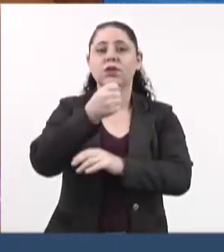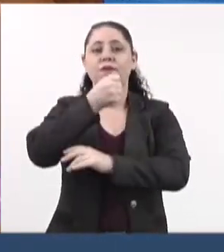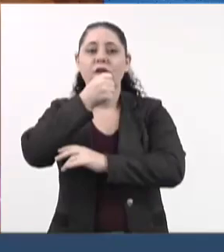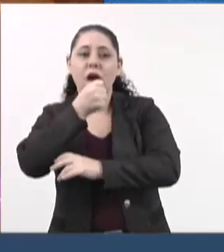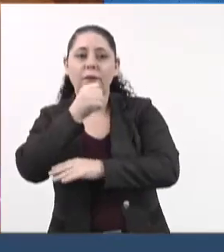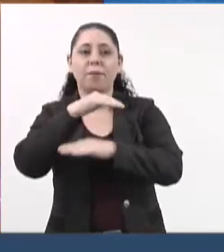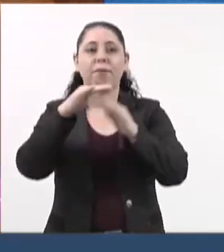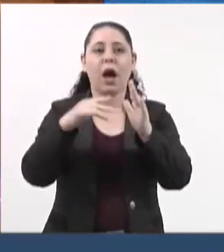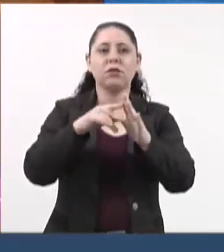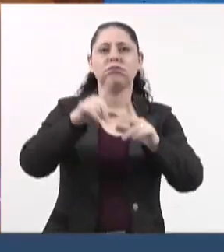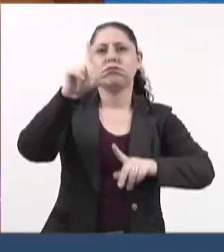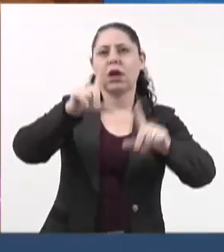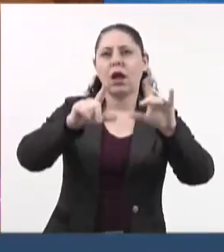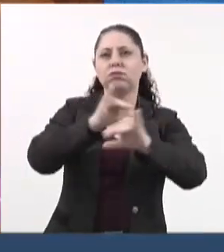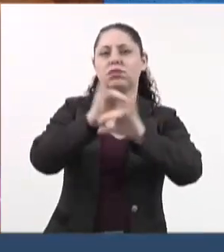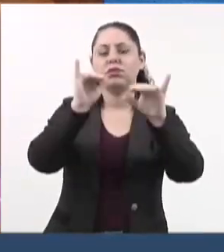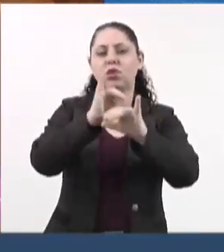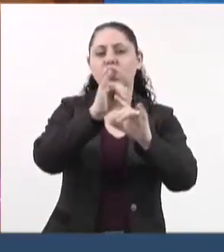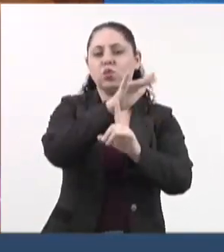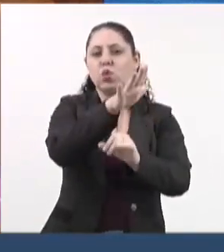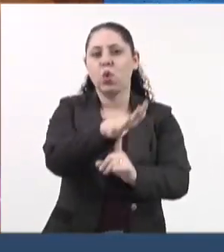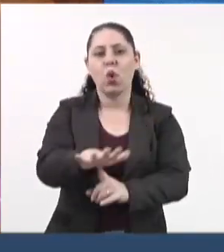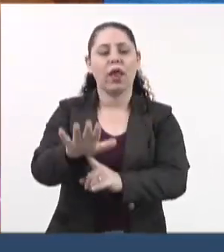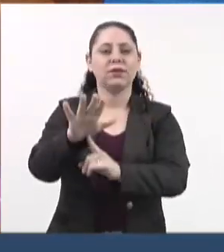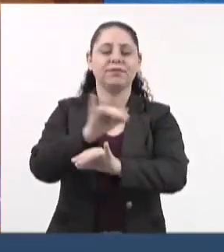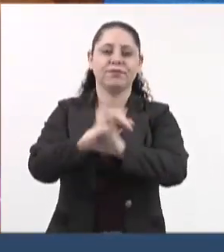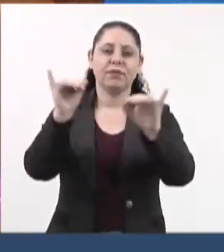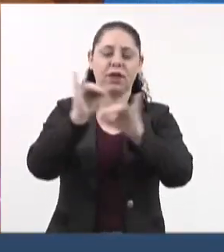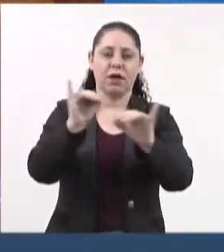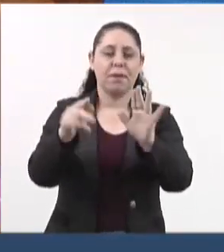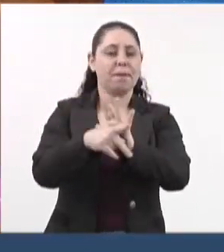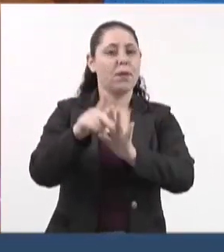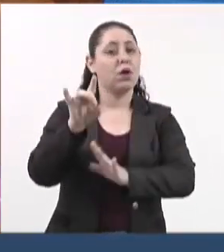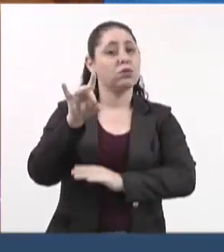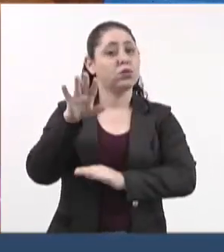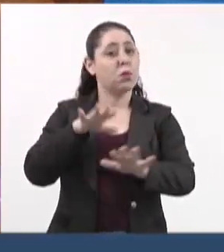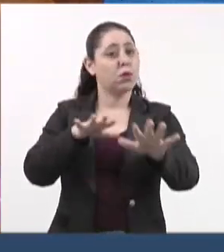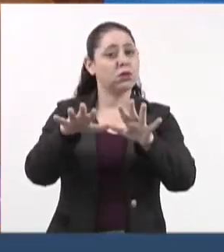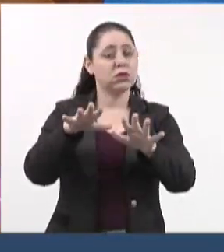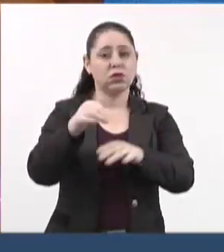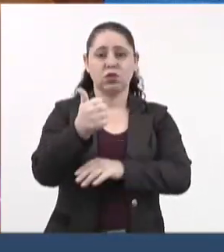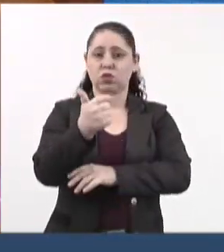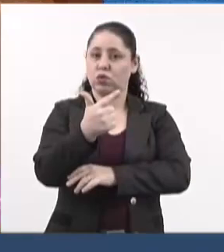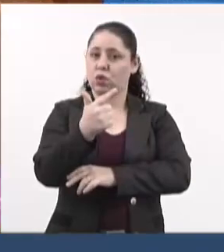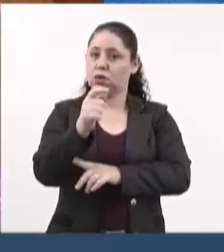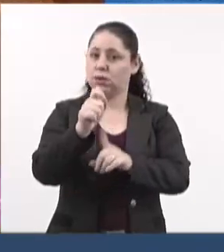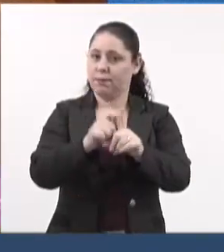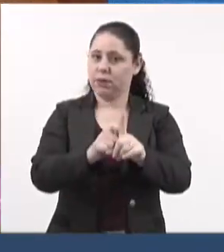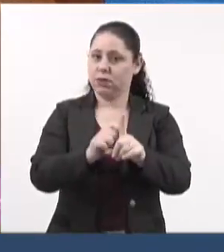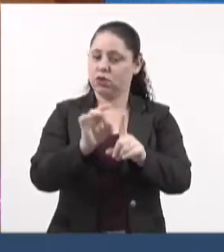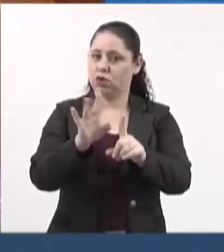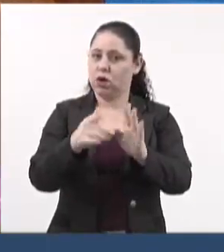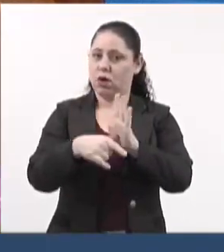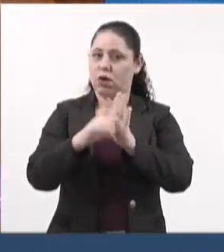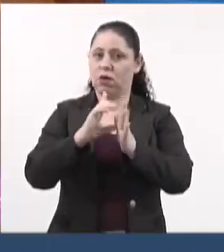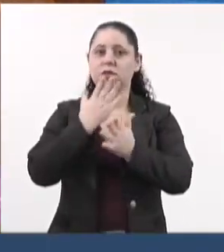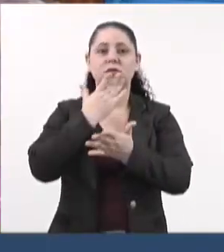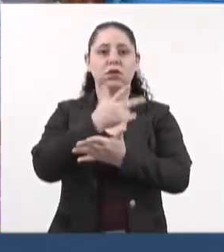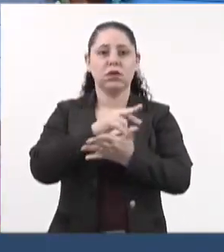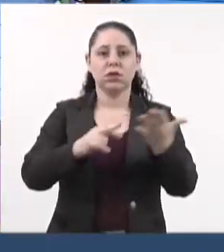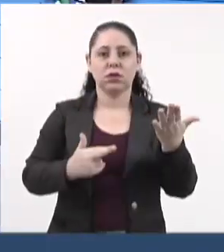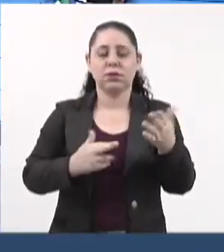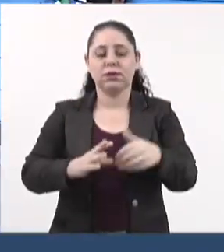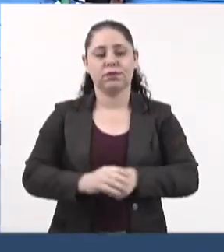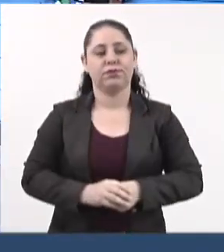e de todas as campanhas realizadas apenas nesses 12 meses que antecedem o requerimento.